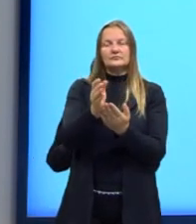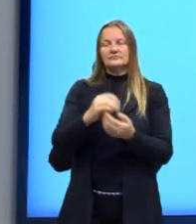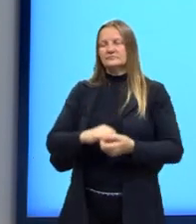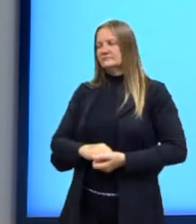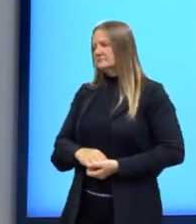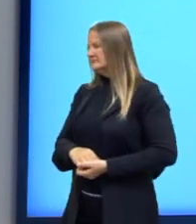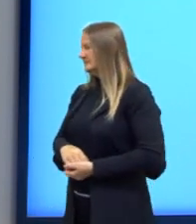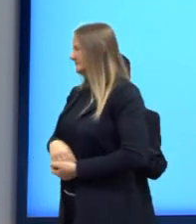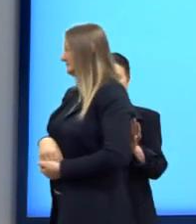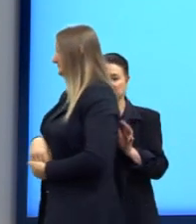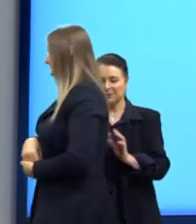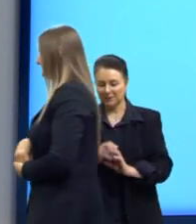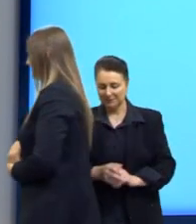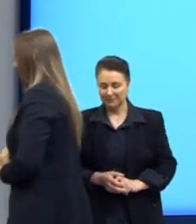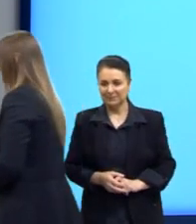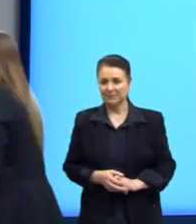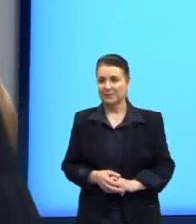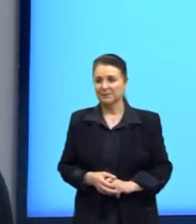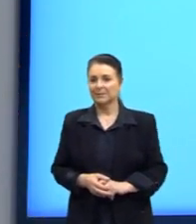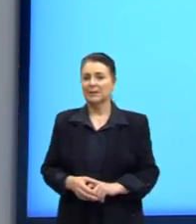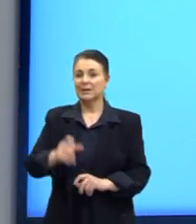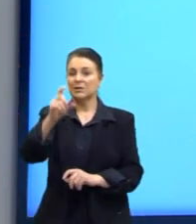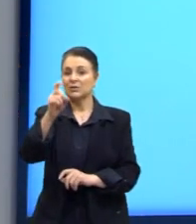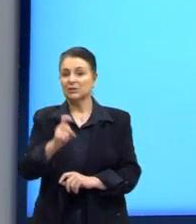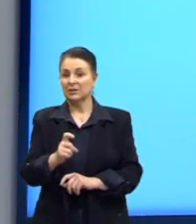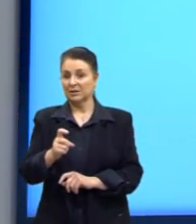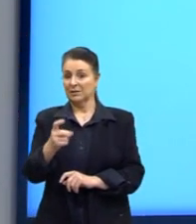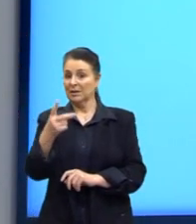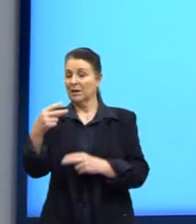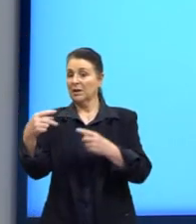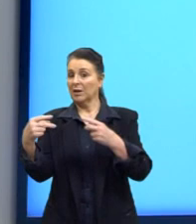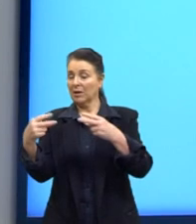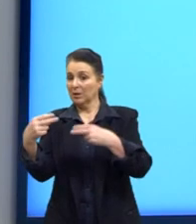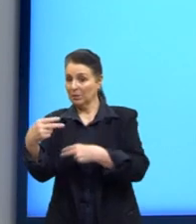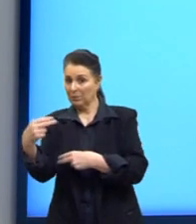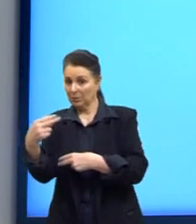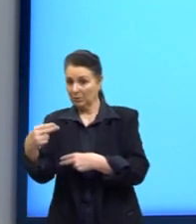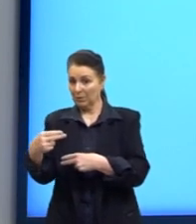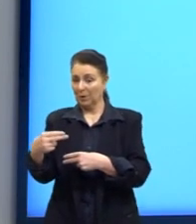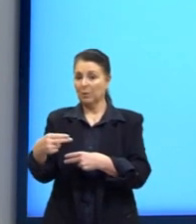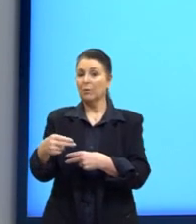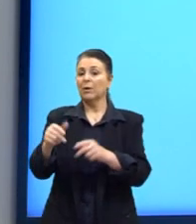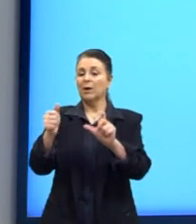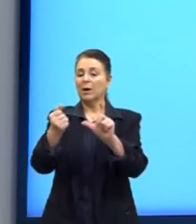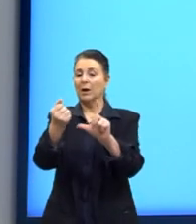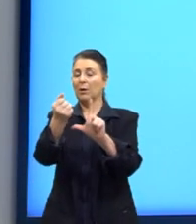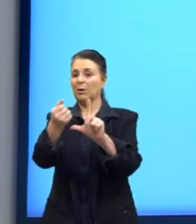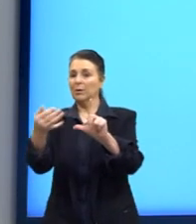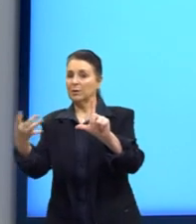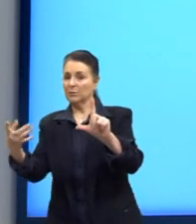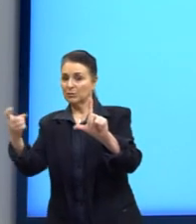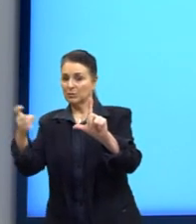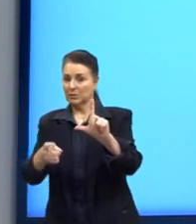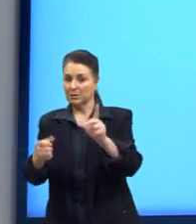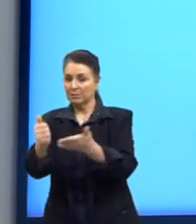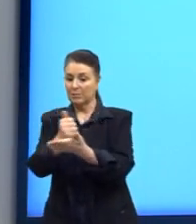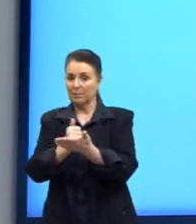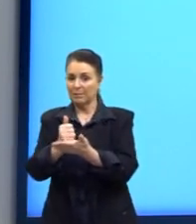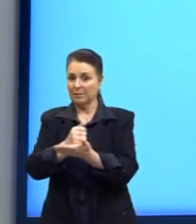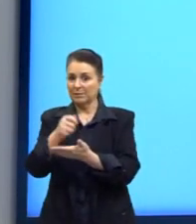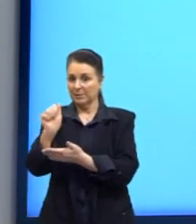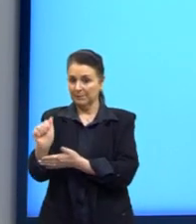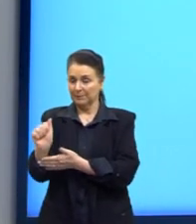Considerando a f de x igual ao logaritmo de x na base A. Se o A for maior do que 1,